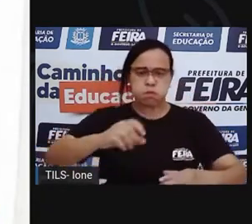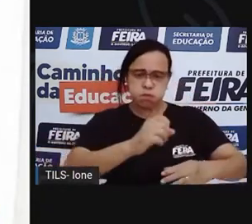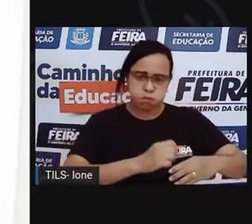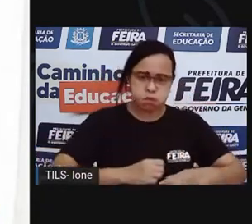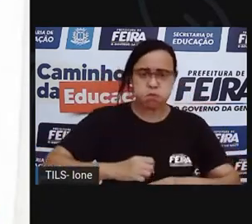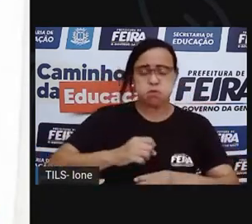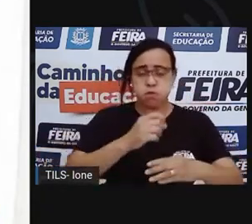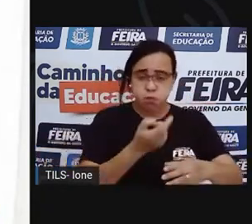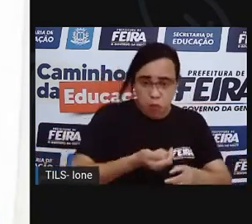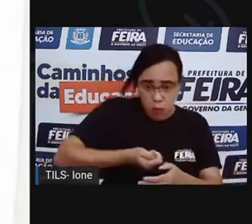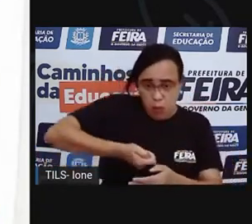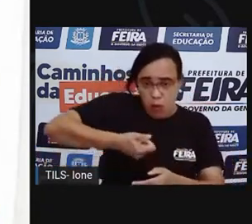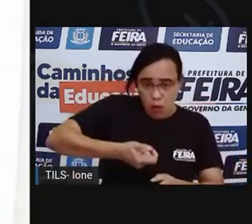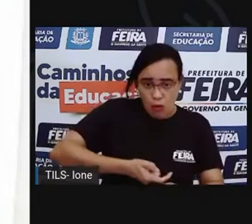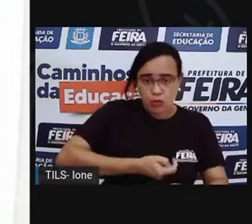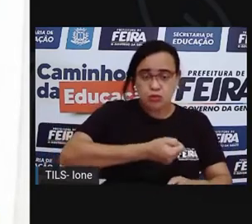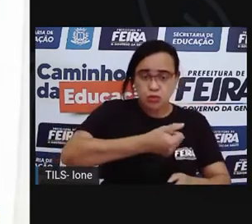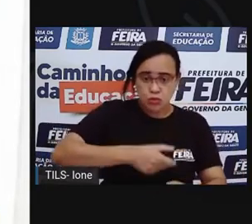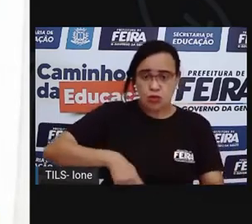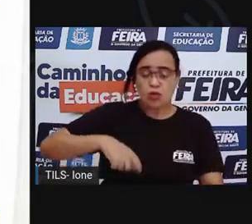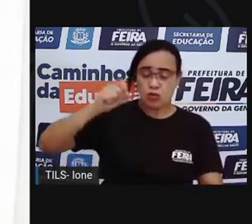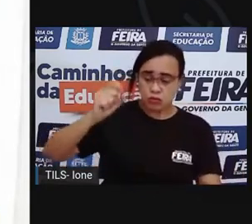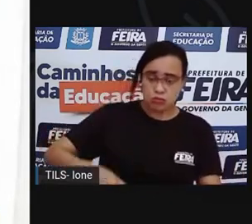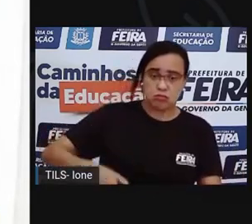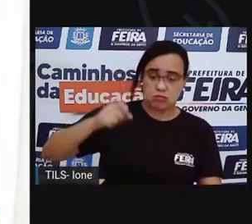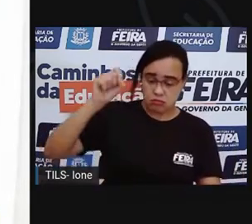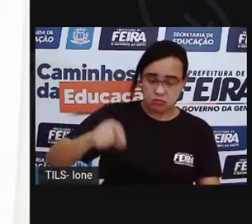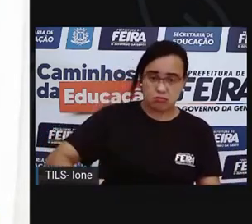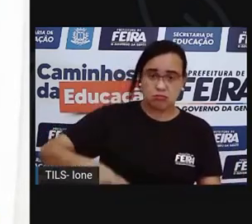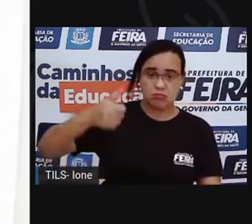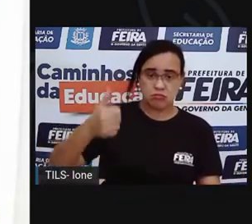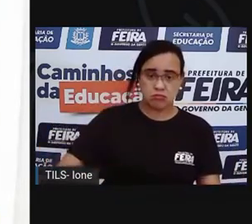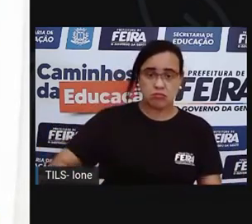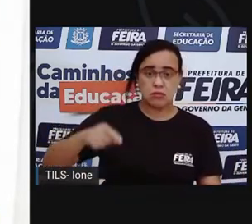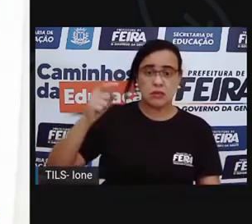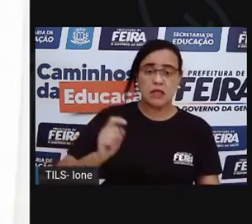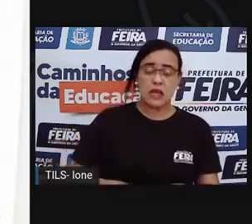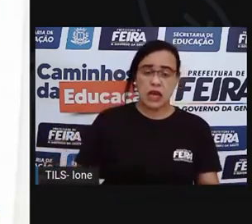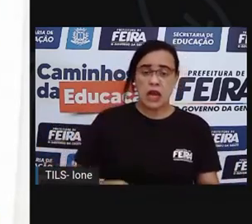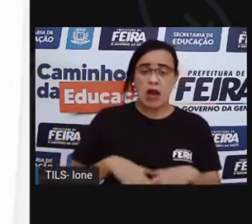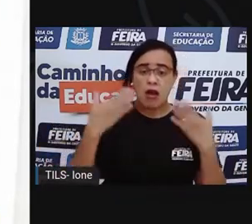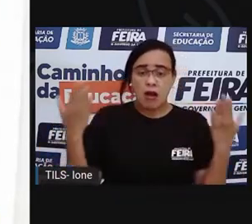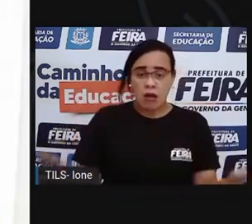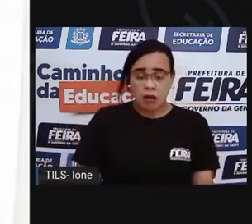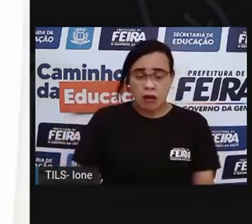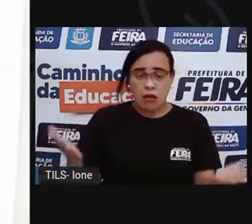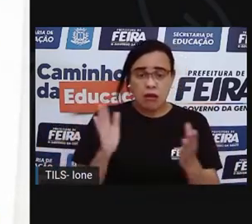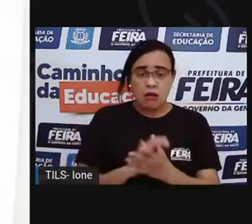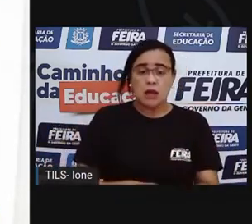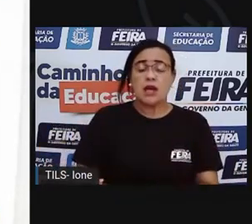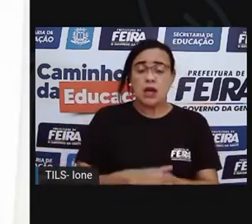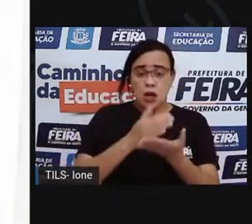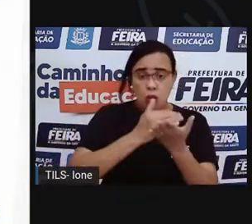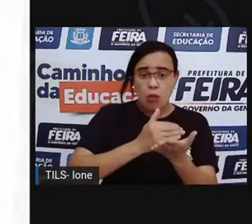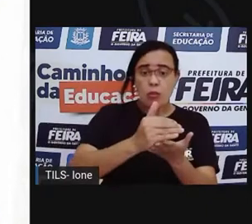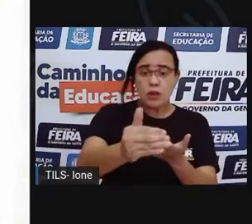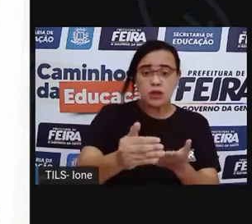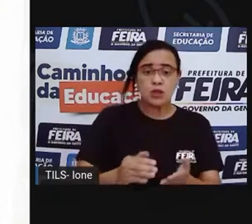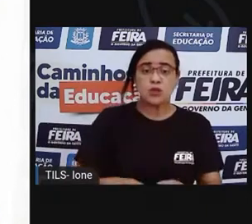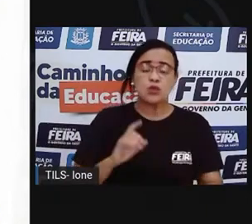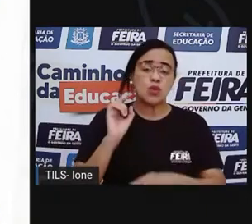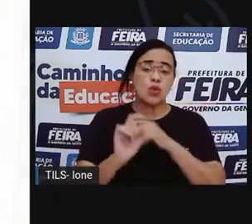gude, ioiô. Assim, muito empolgada, deu início à sua missão.